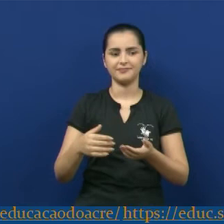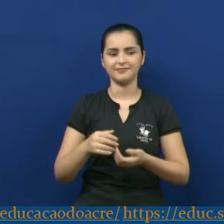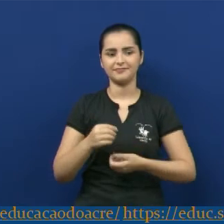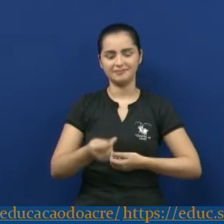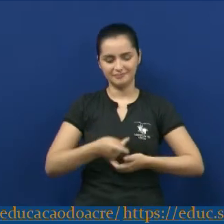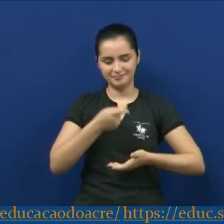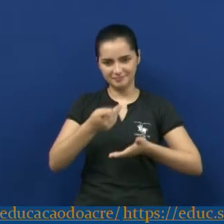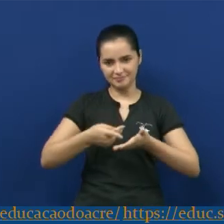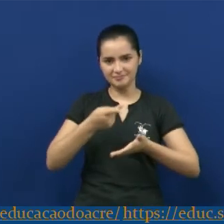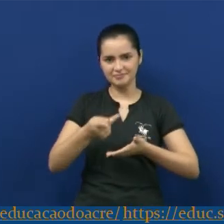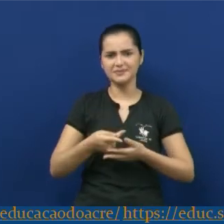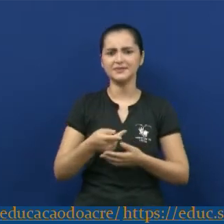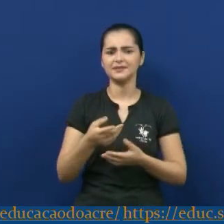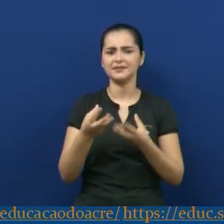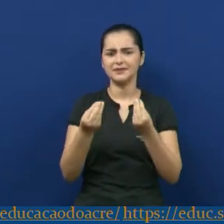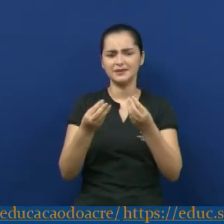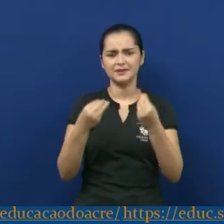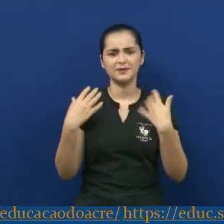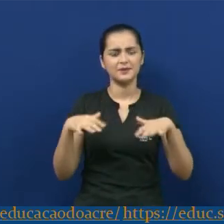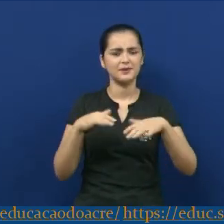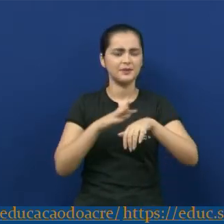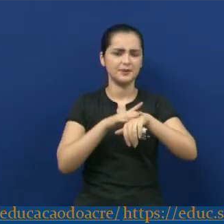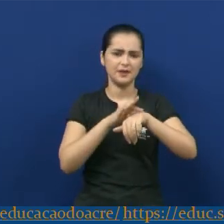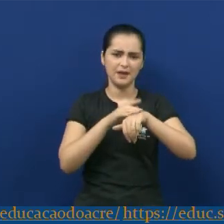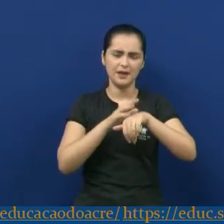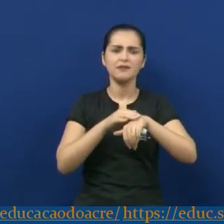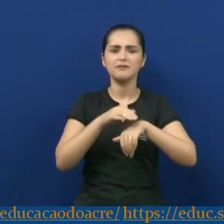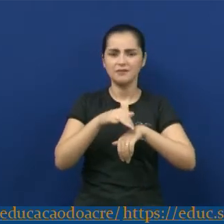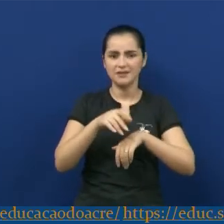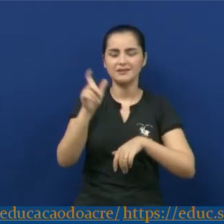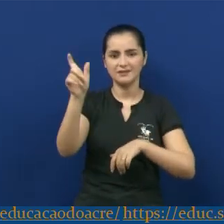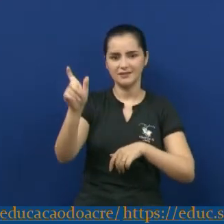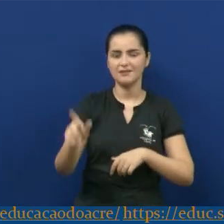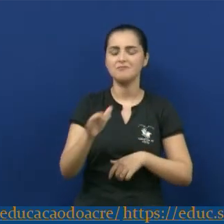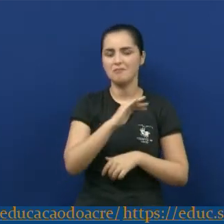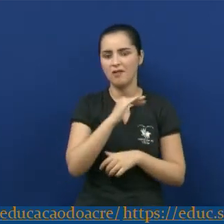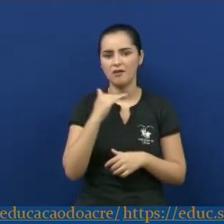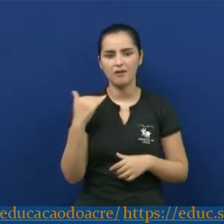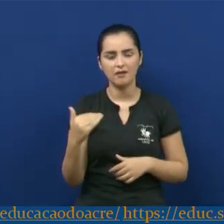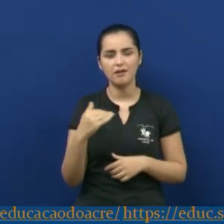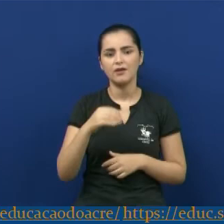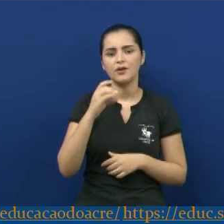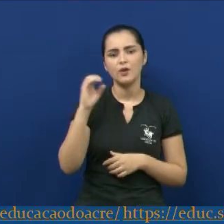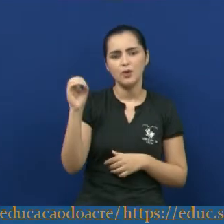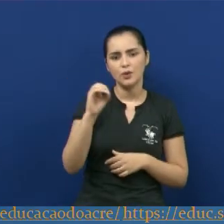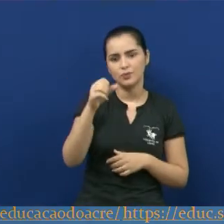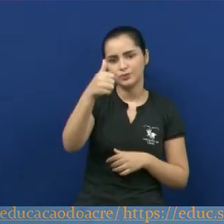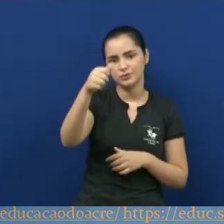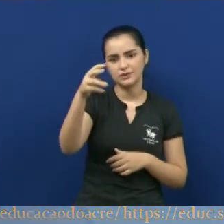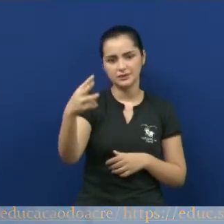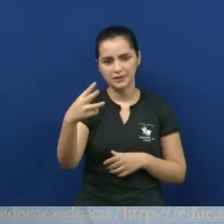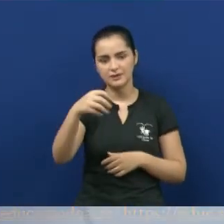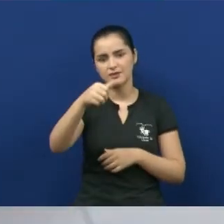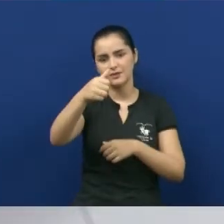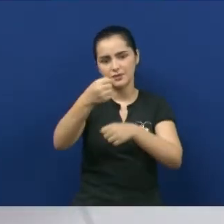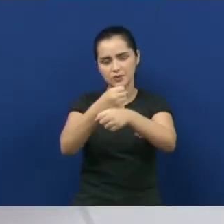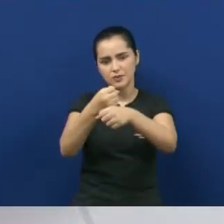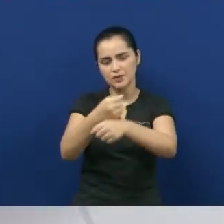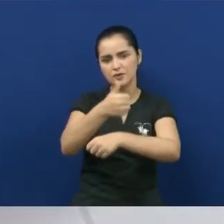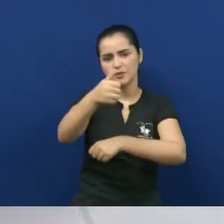melancolia mostra-se muito em função da doença do poeta. O poeta morreu em 13 de outubro de 1968.